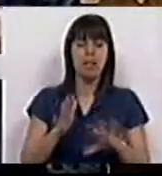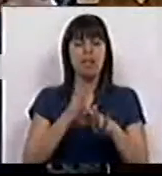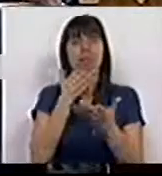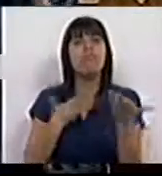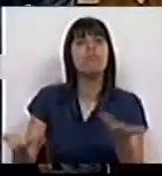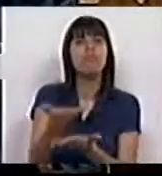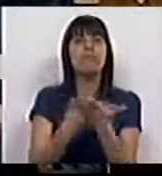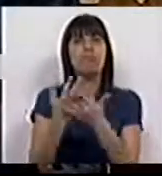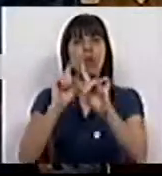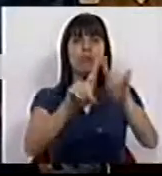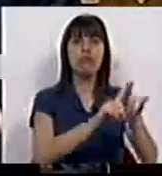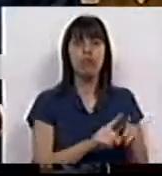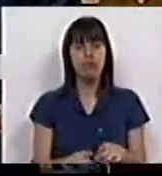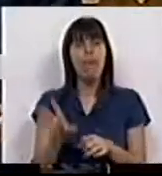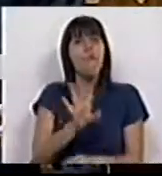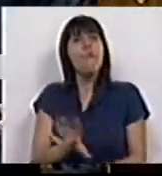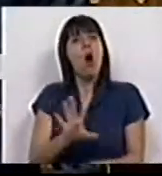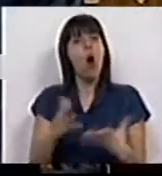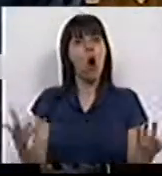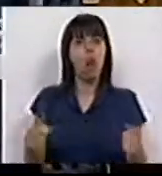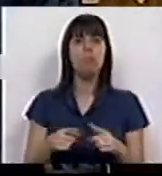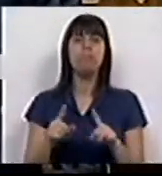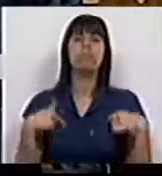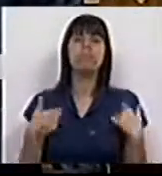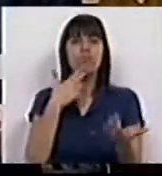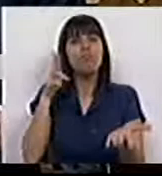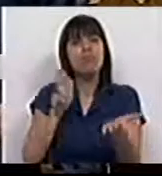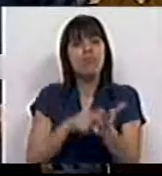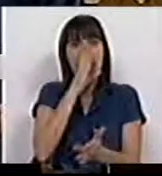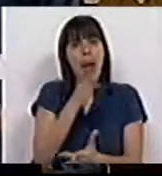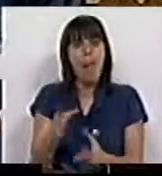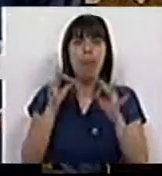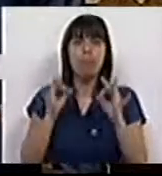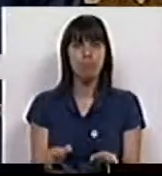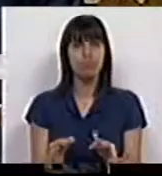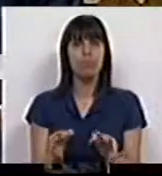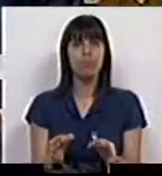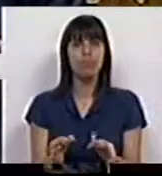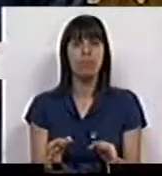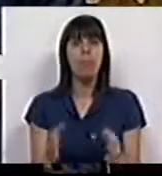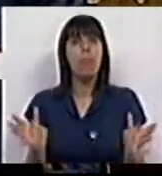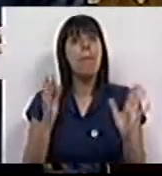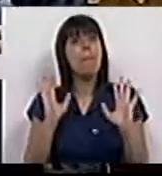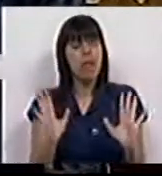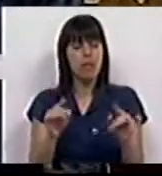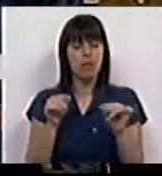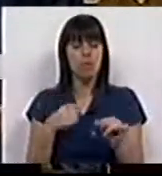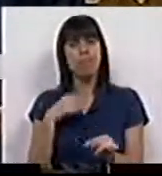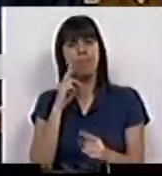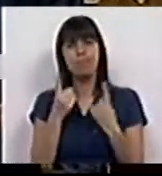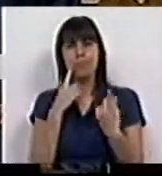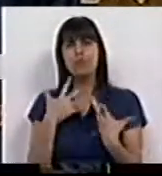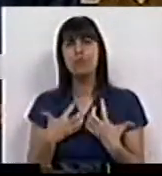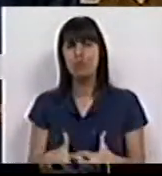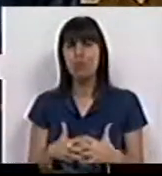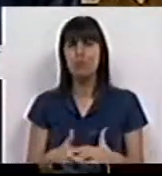agilizar um conjunto de mecanismos para eles terem efetividade no terreno. Em todo caso, assistem-nos a algumas